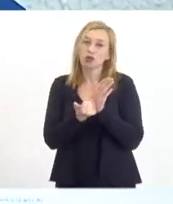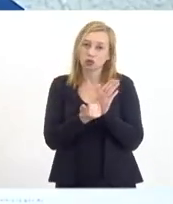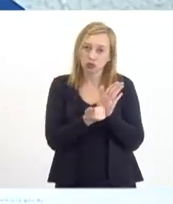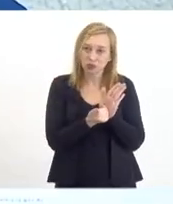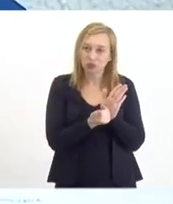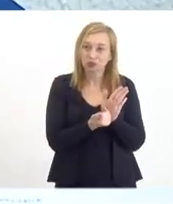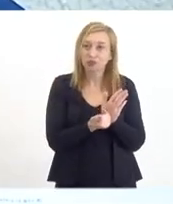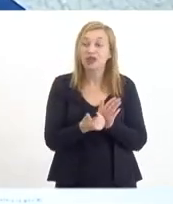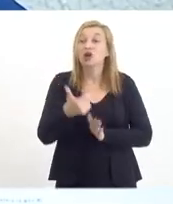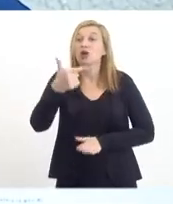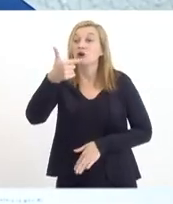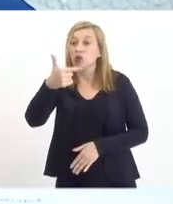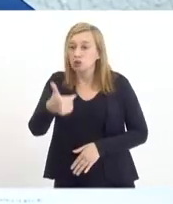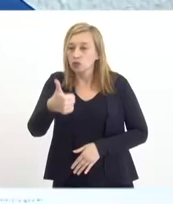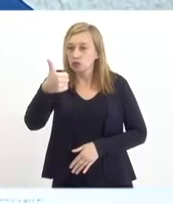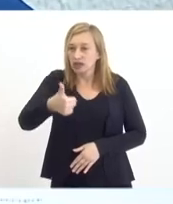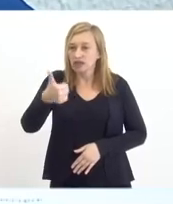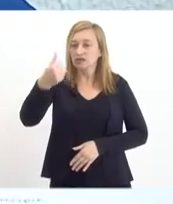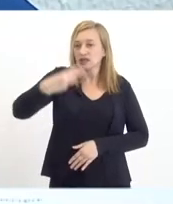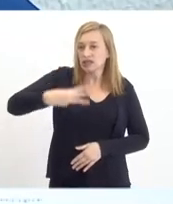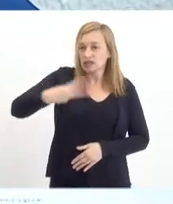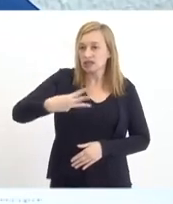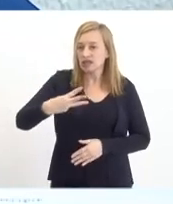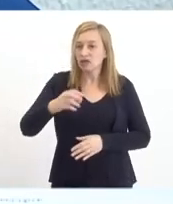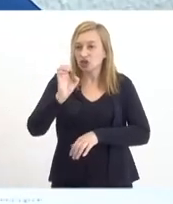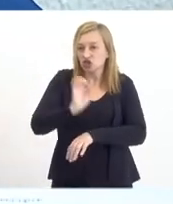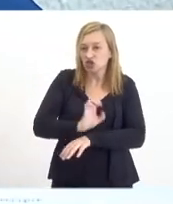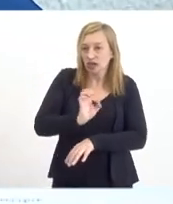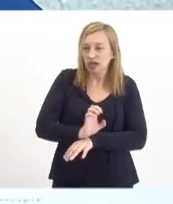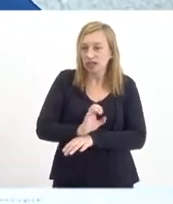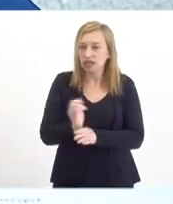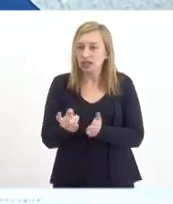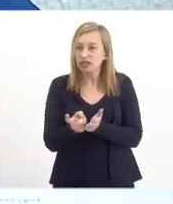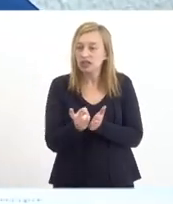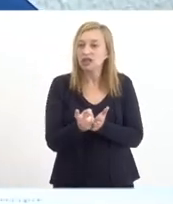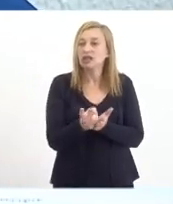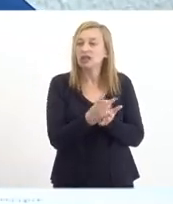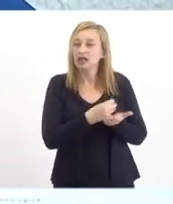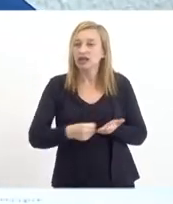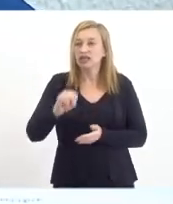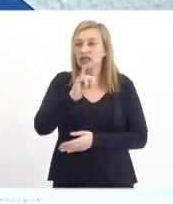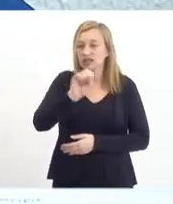O décimo terceiro Estado em arrecadação per capita de CMS.